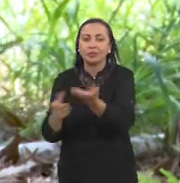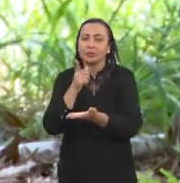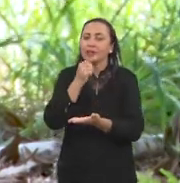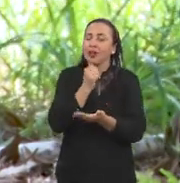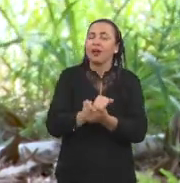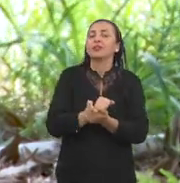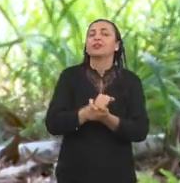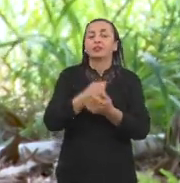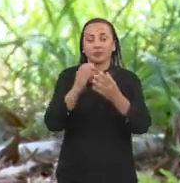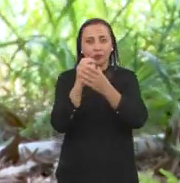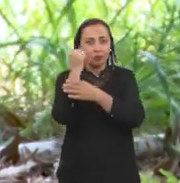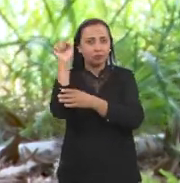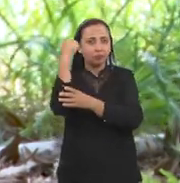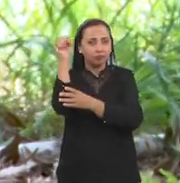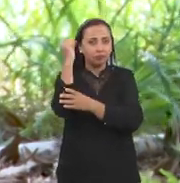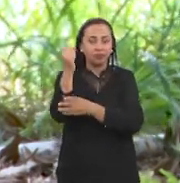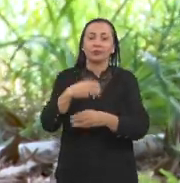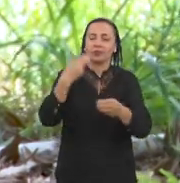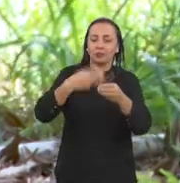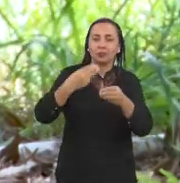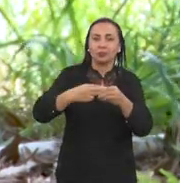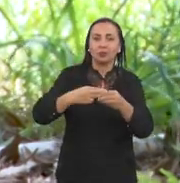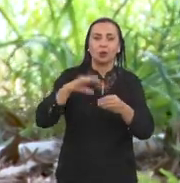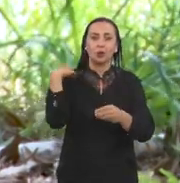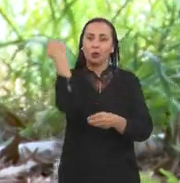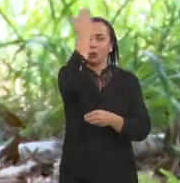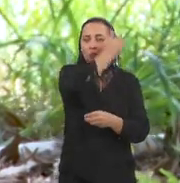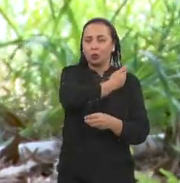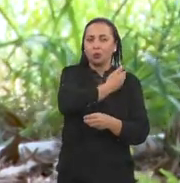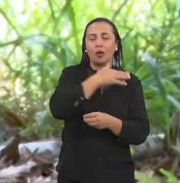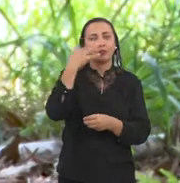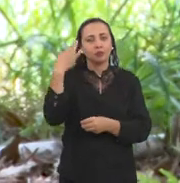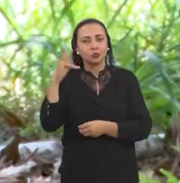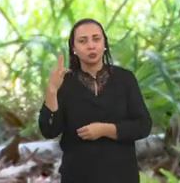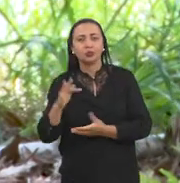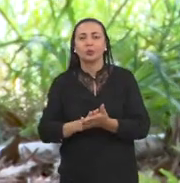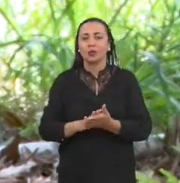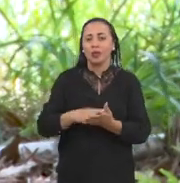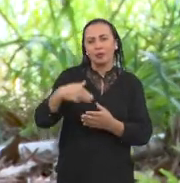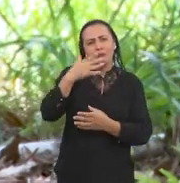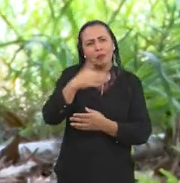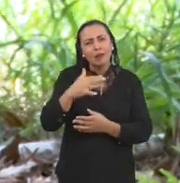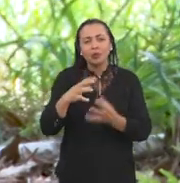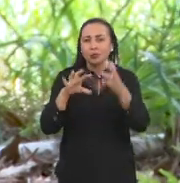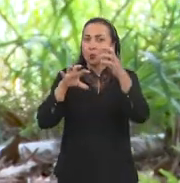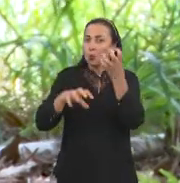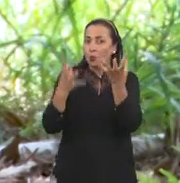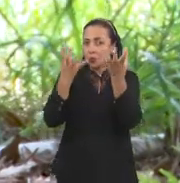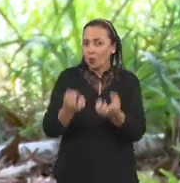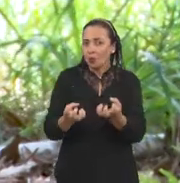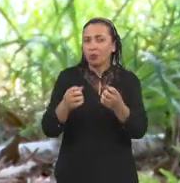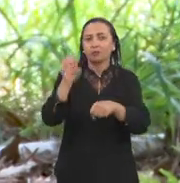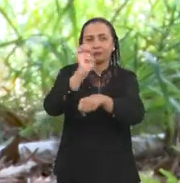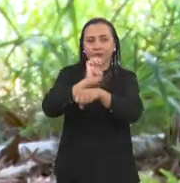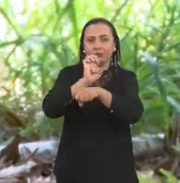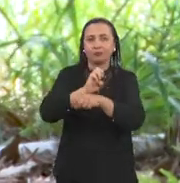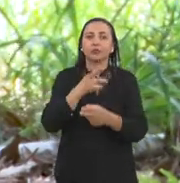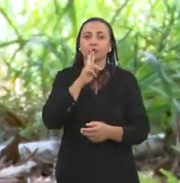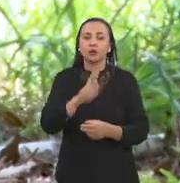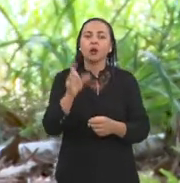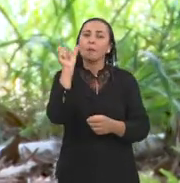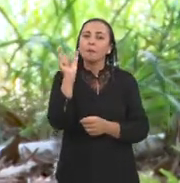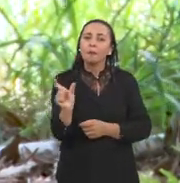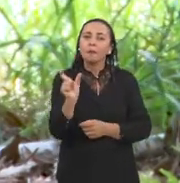Sanitário da Companhia de Saneamento Básico de Sergipe, no município de Nossa Senhora das Dores, região do Médio Sertão do Estado.